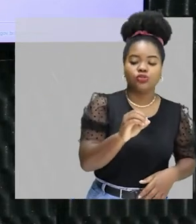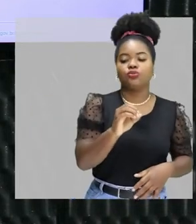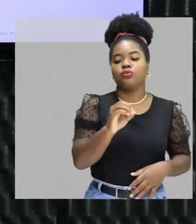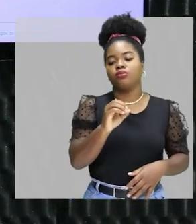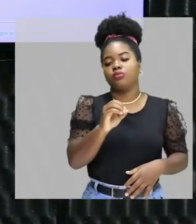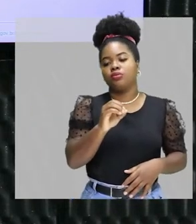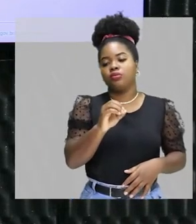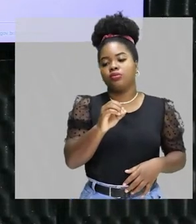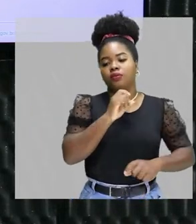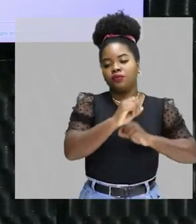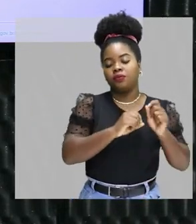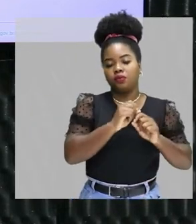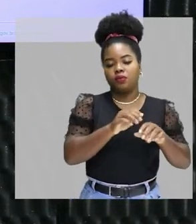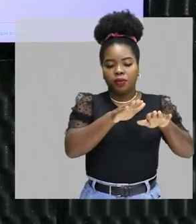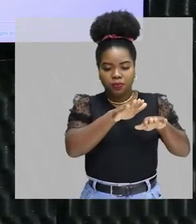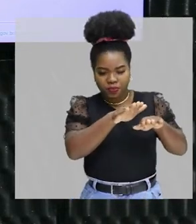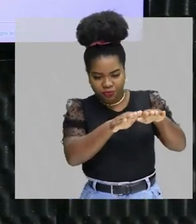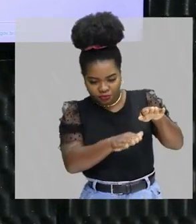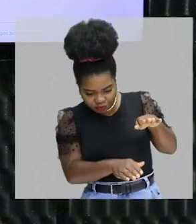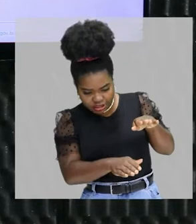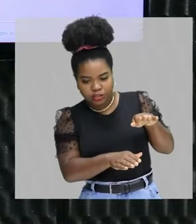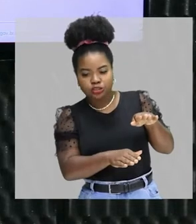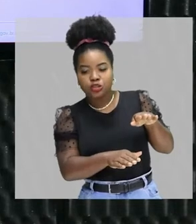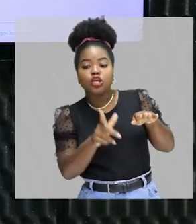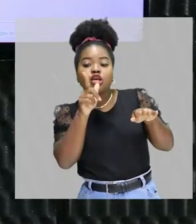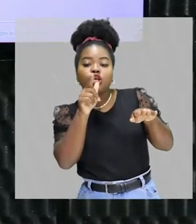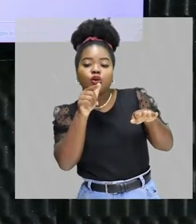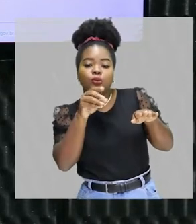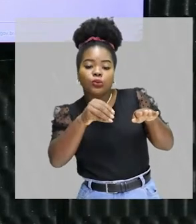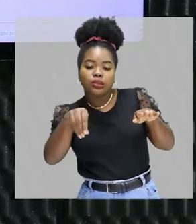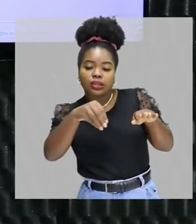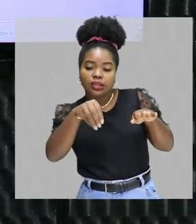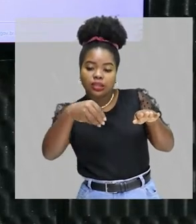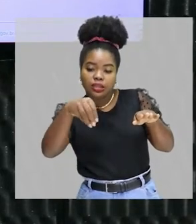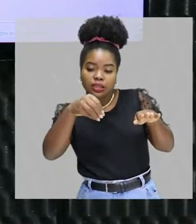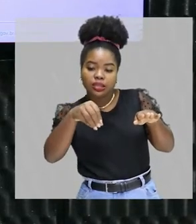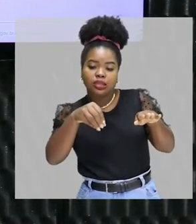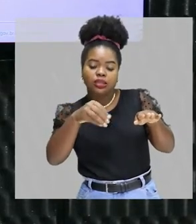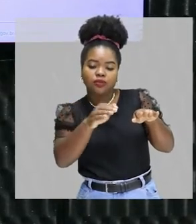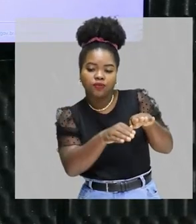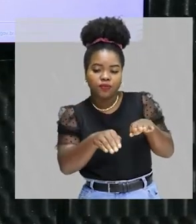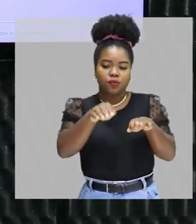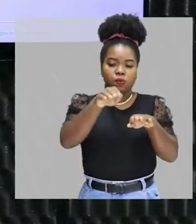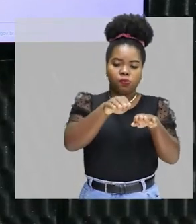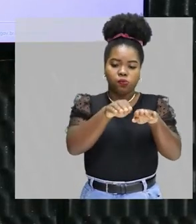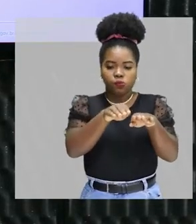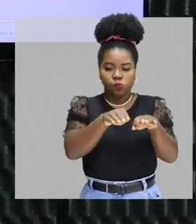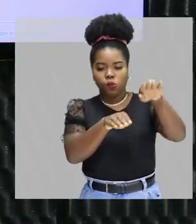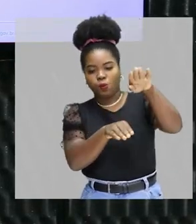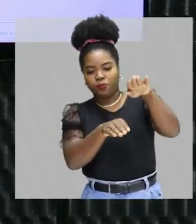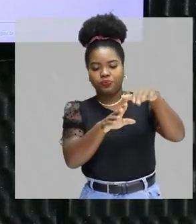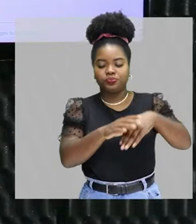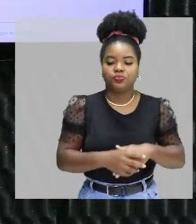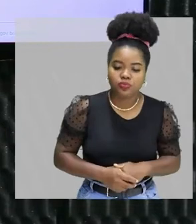e o corpo menos denso, o líquido menos denso, ele vai ficar na parte de cima. Uma sólido e